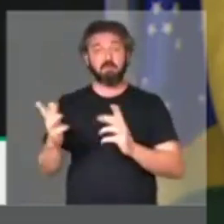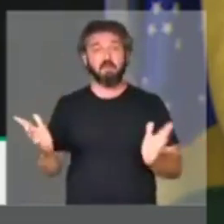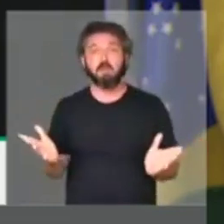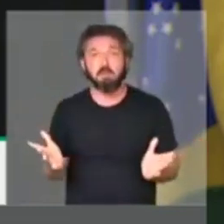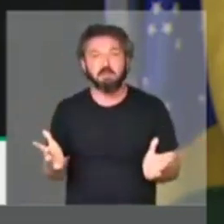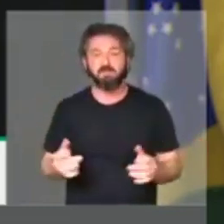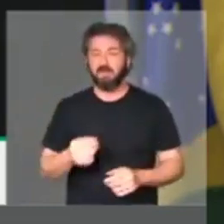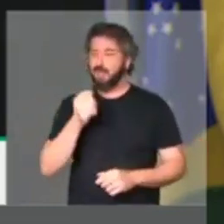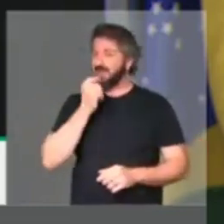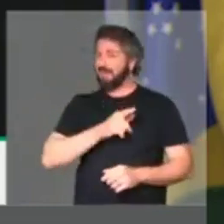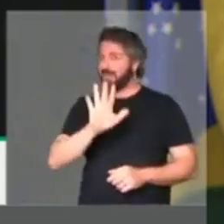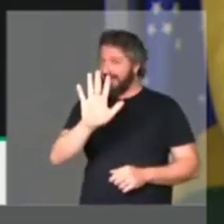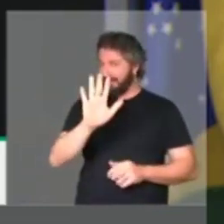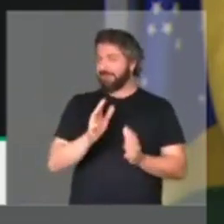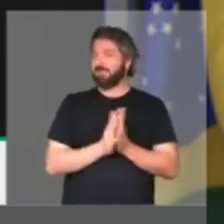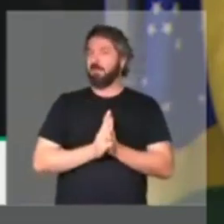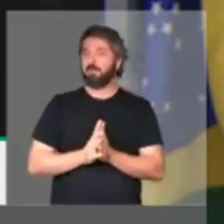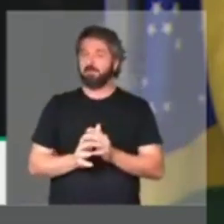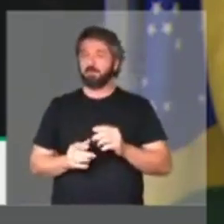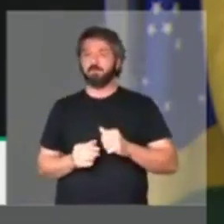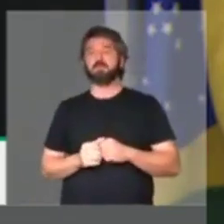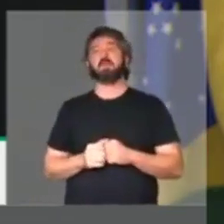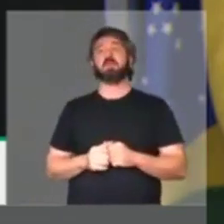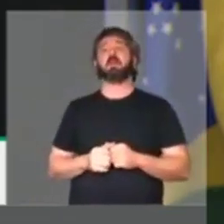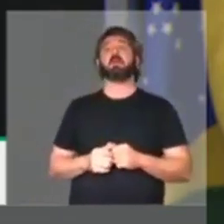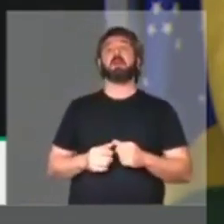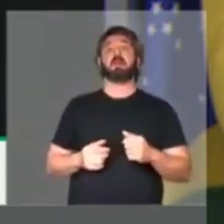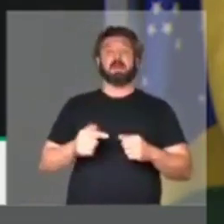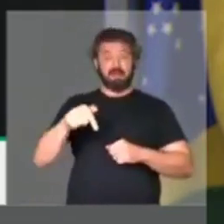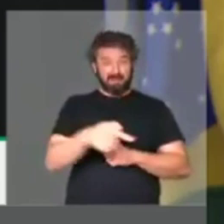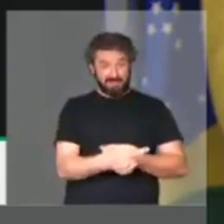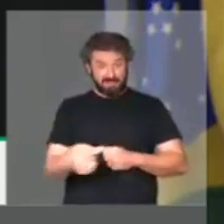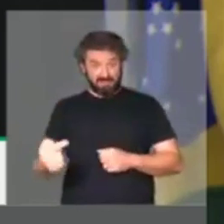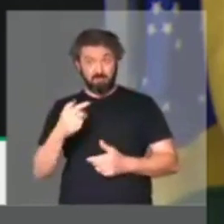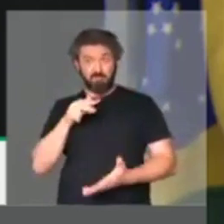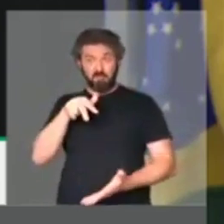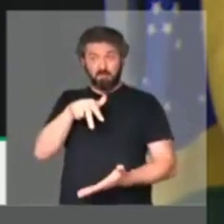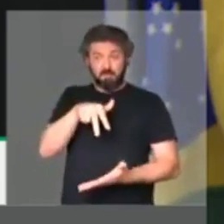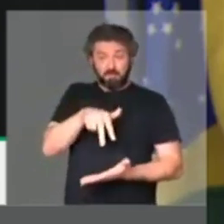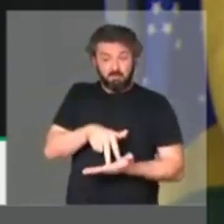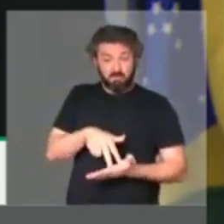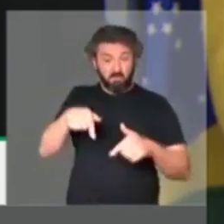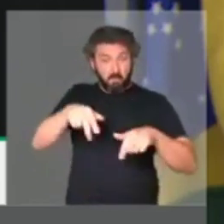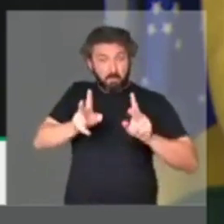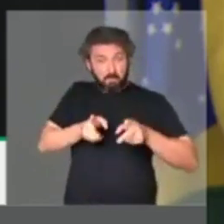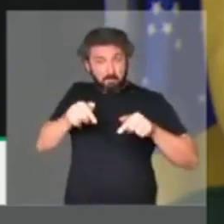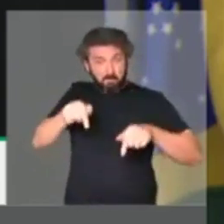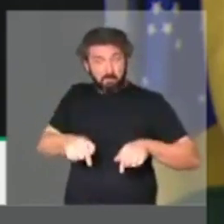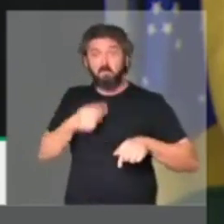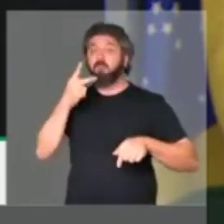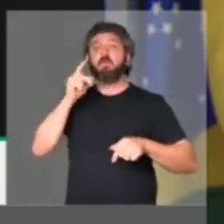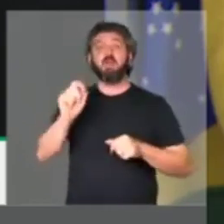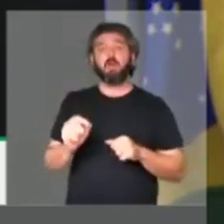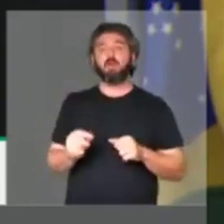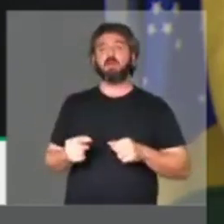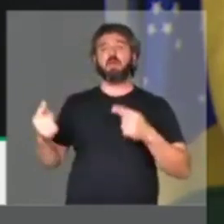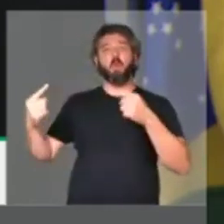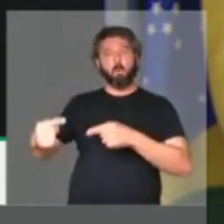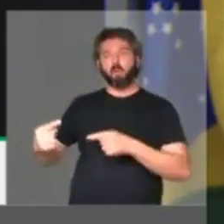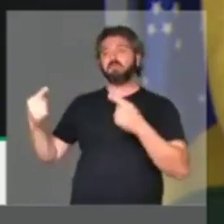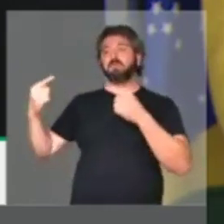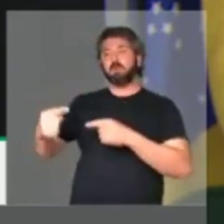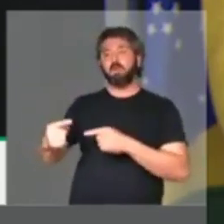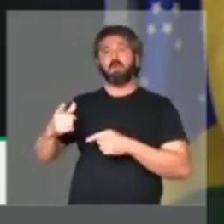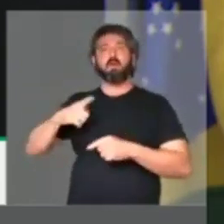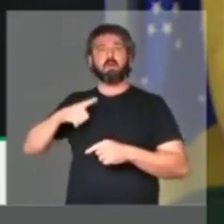E mais engraçado e mais irônico nisso é que nesta semana eu subi a essa tribuna para dizer que sempre a oposição